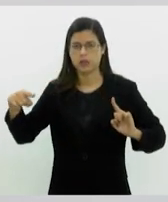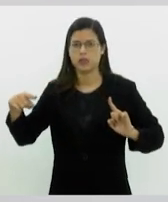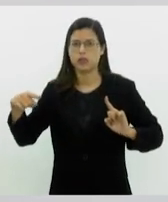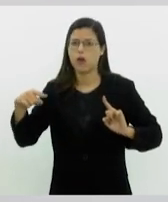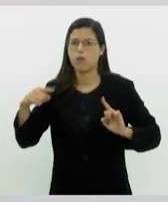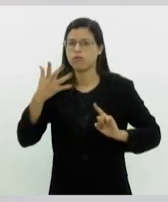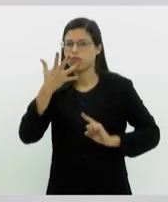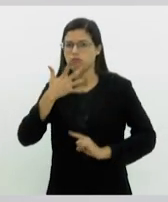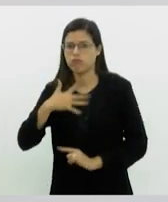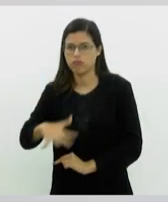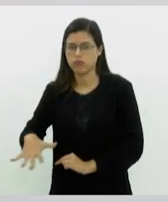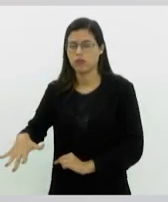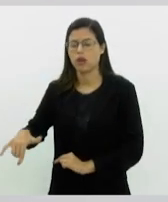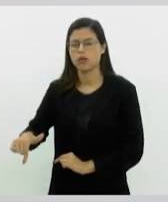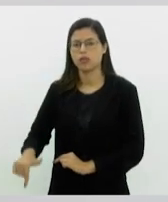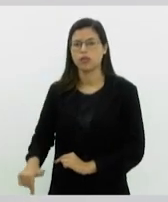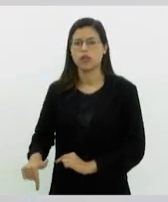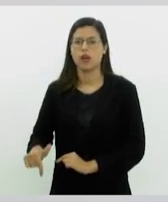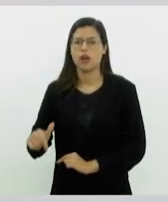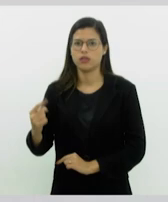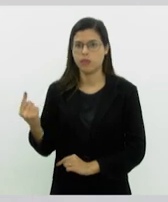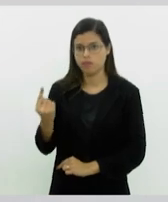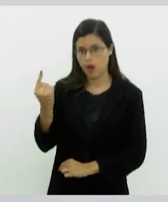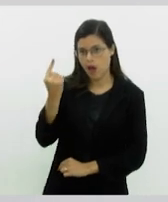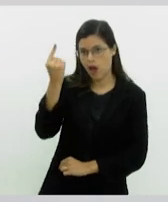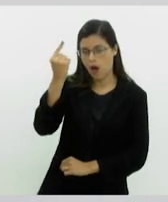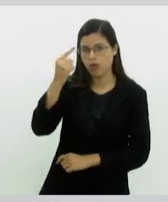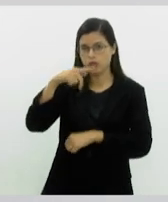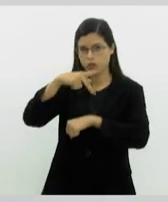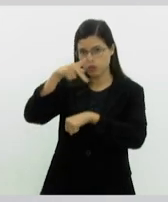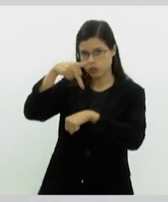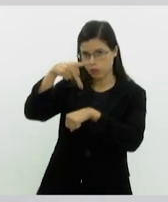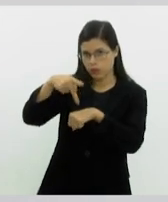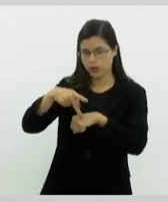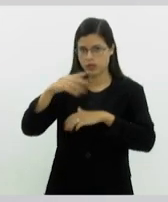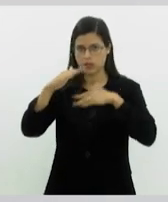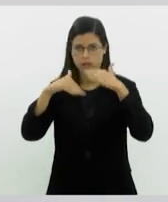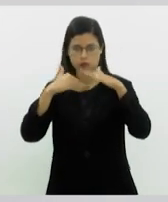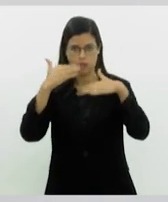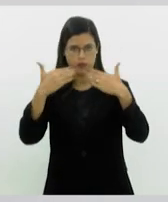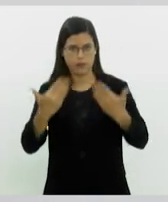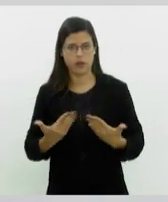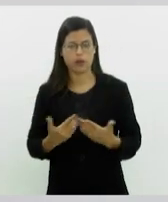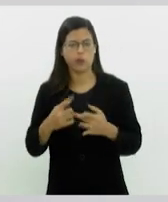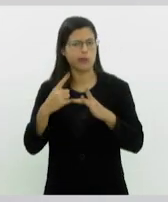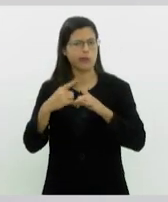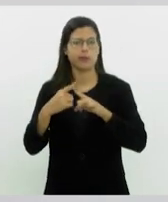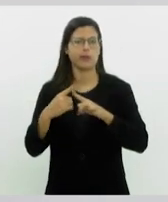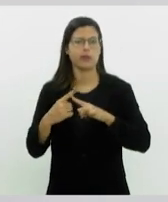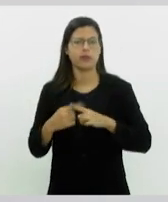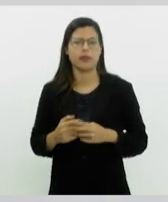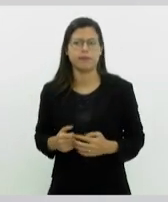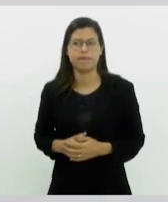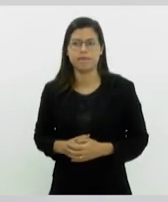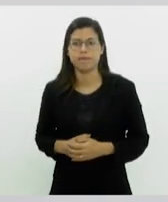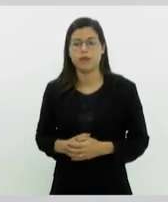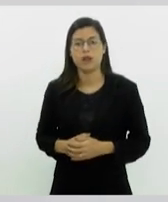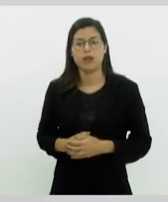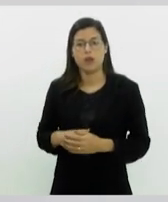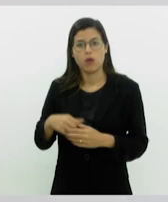As crianças estão se tornando mais altas nos países em desenvolvimento. Por quê? Com as medidas